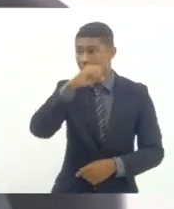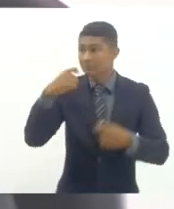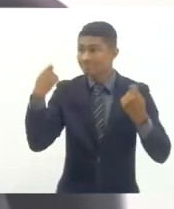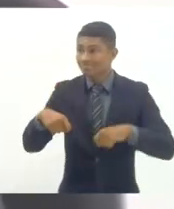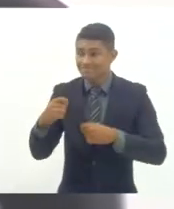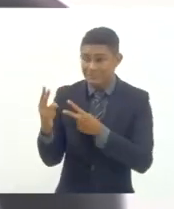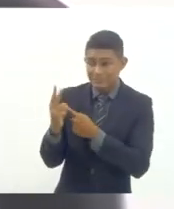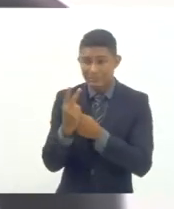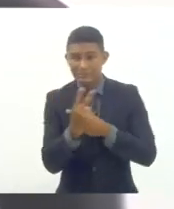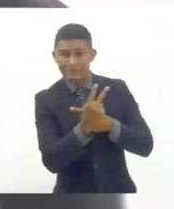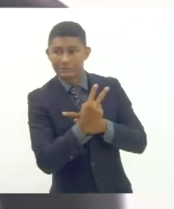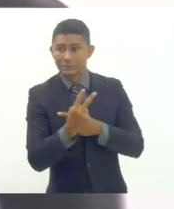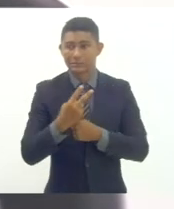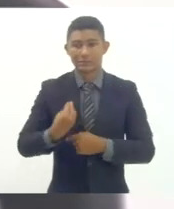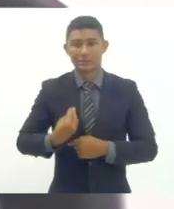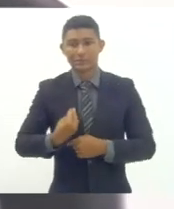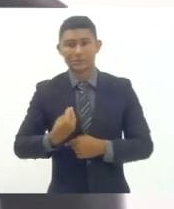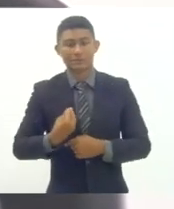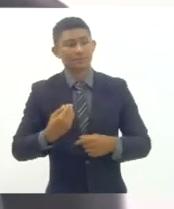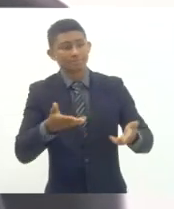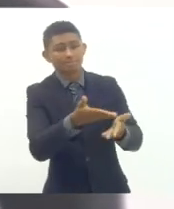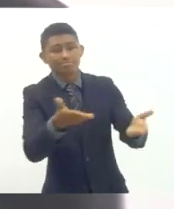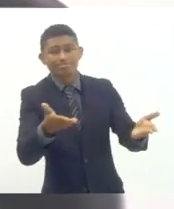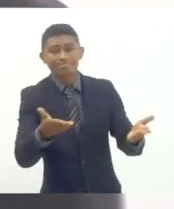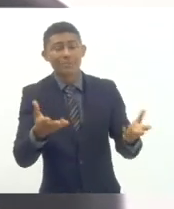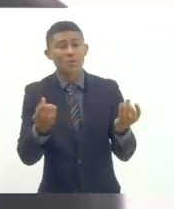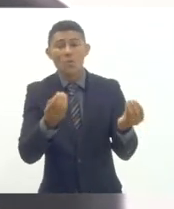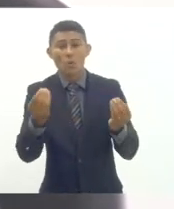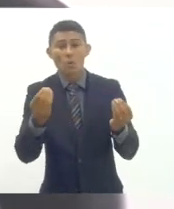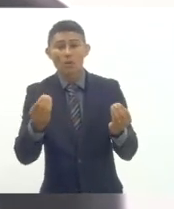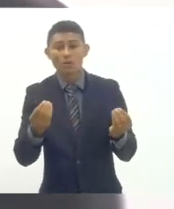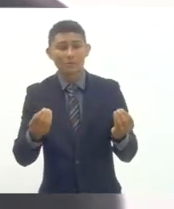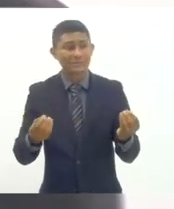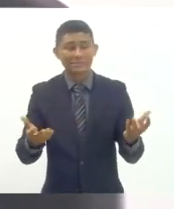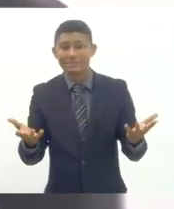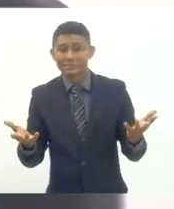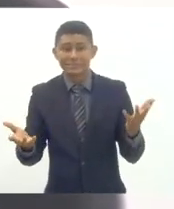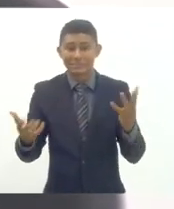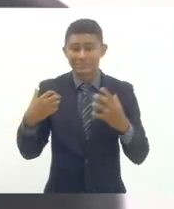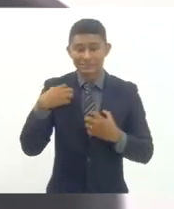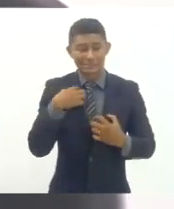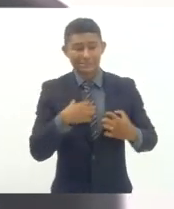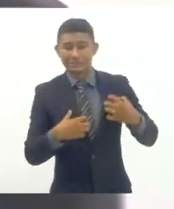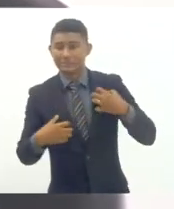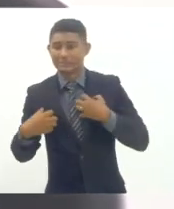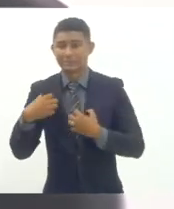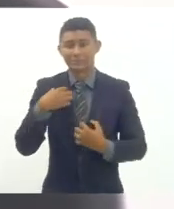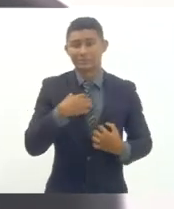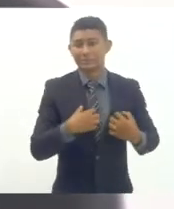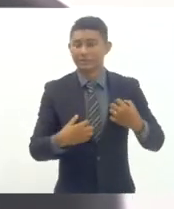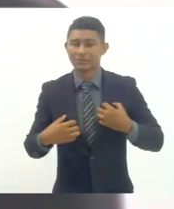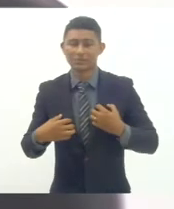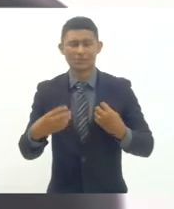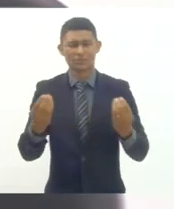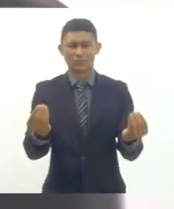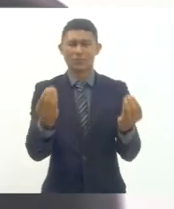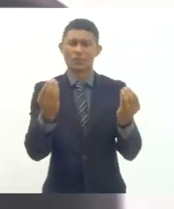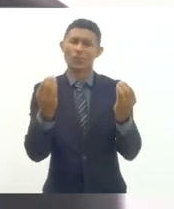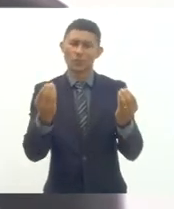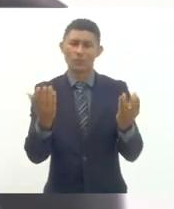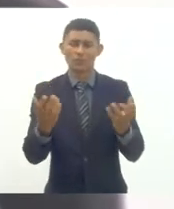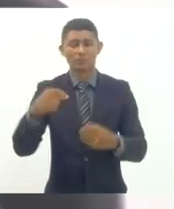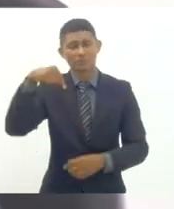é um pânico é um conhecimento que nenhuma criança nenhum adolescente deveria ter num país que